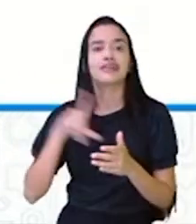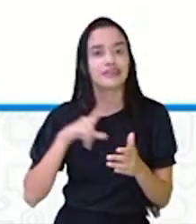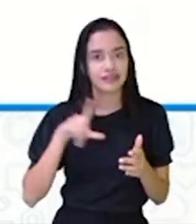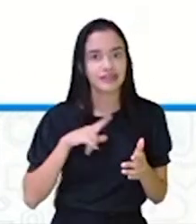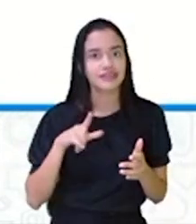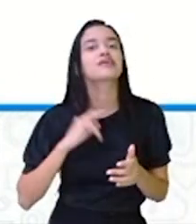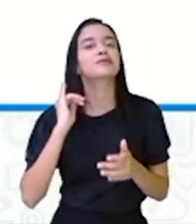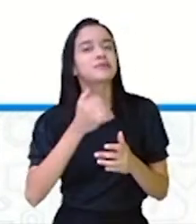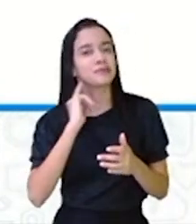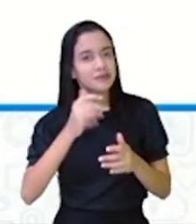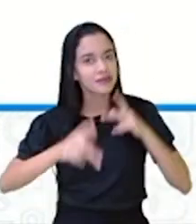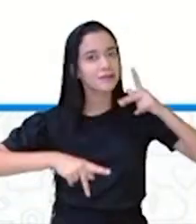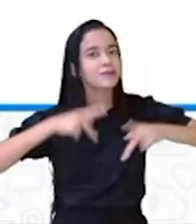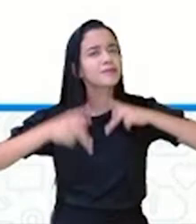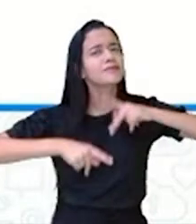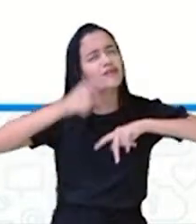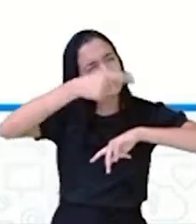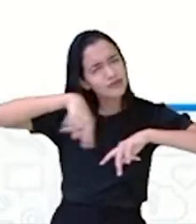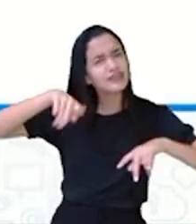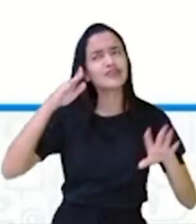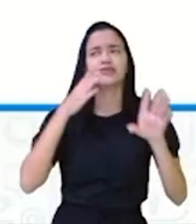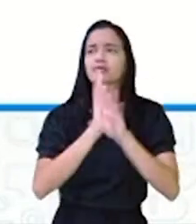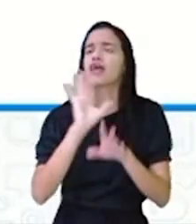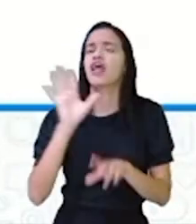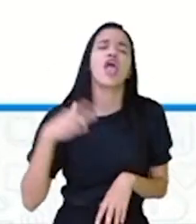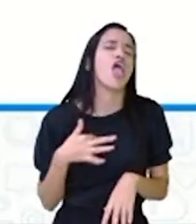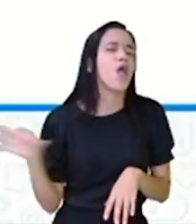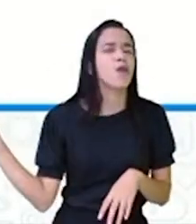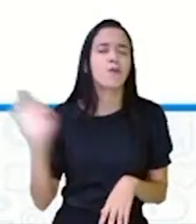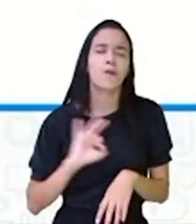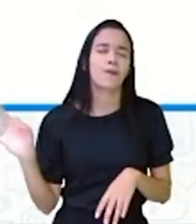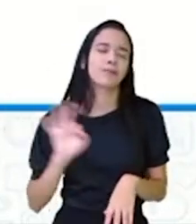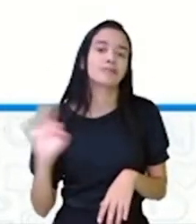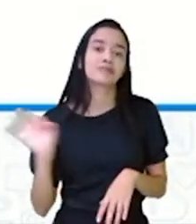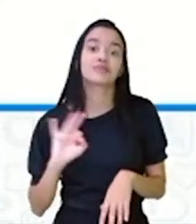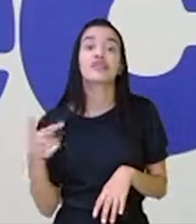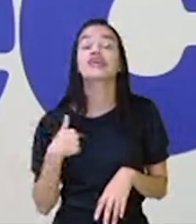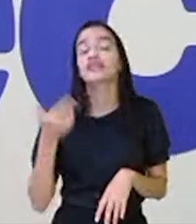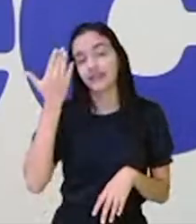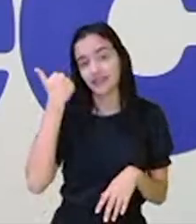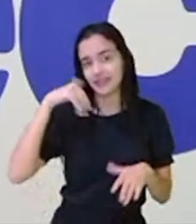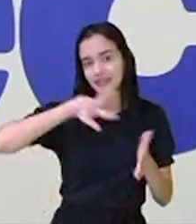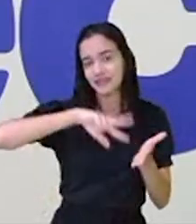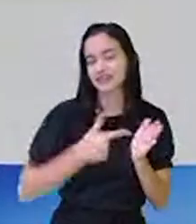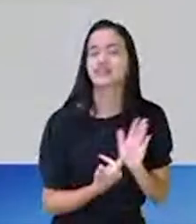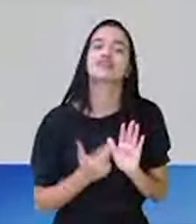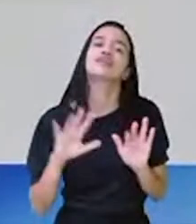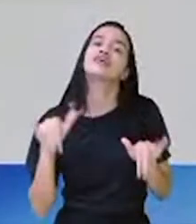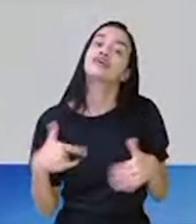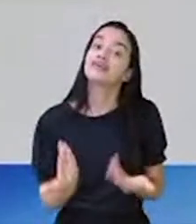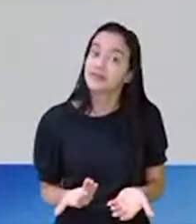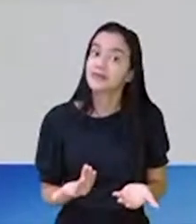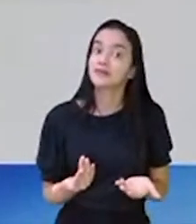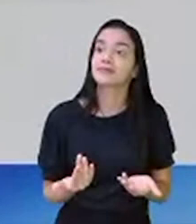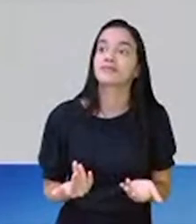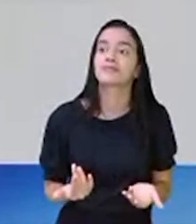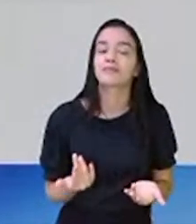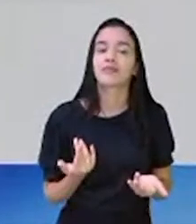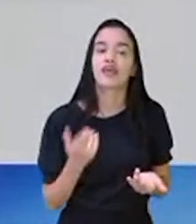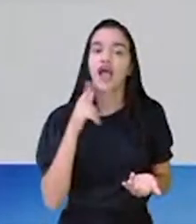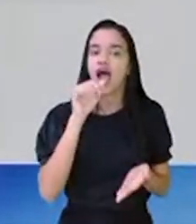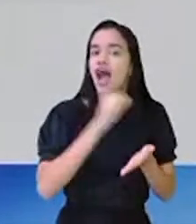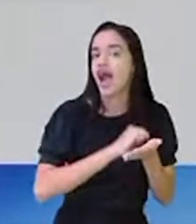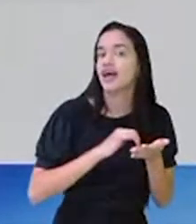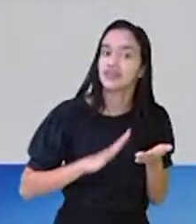que ditado é esse? Já, adorei o enigma, viu? E eu já sei o que significa. Será? Pois é, a